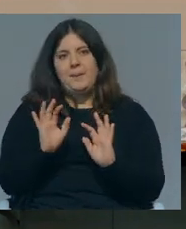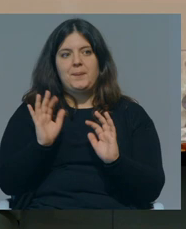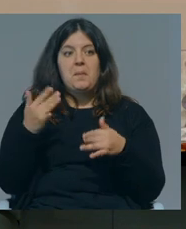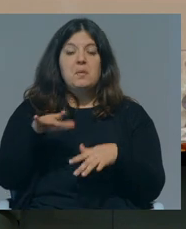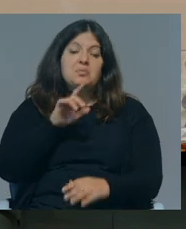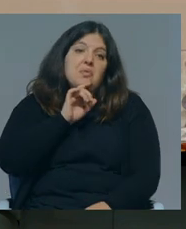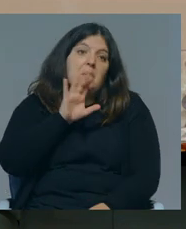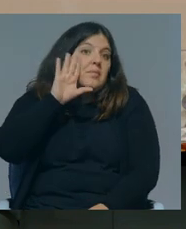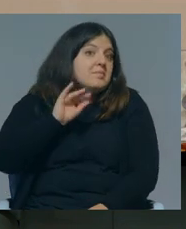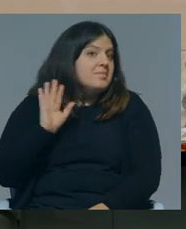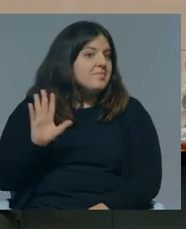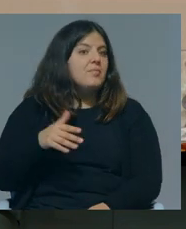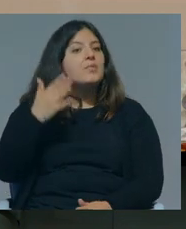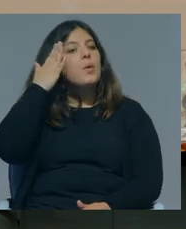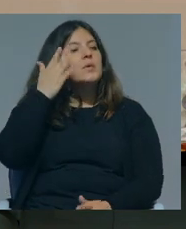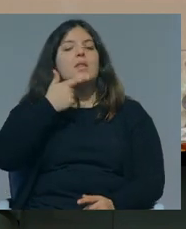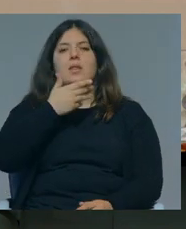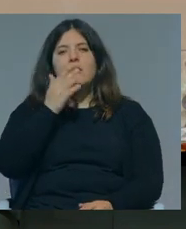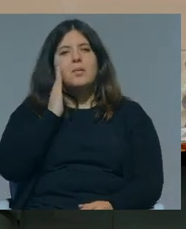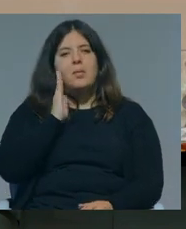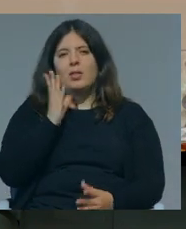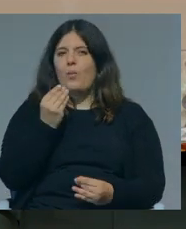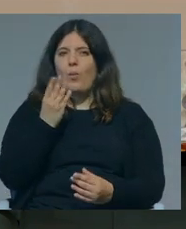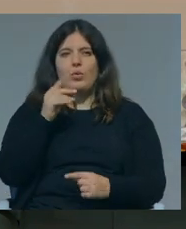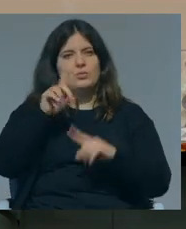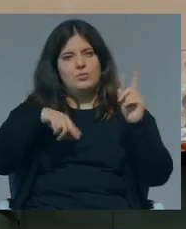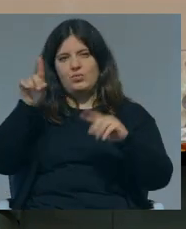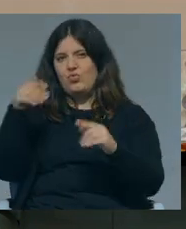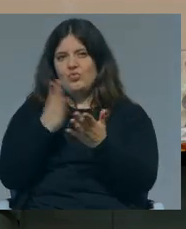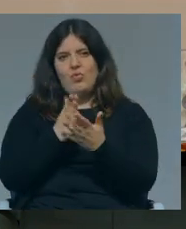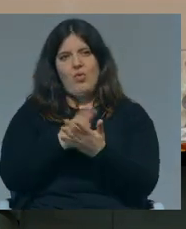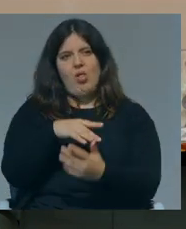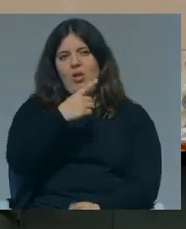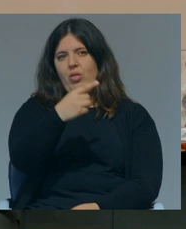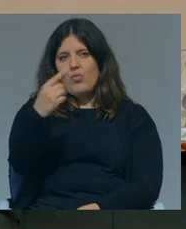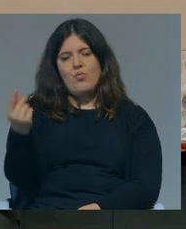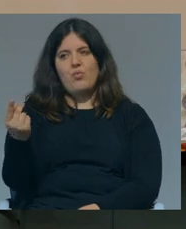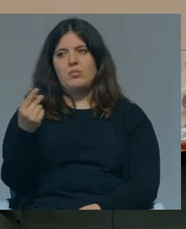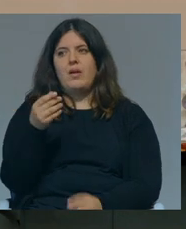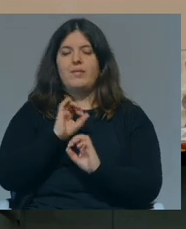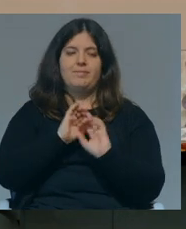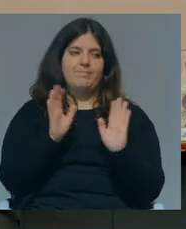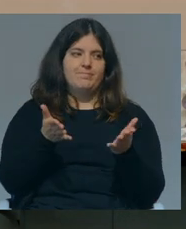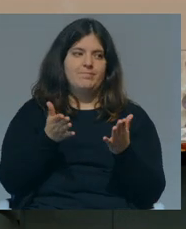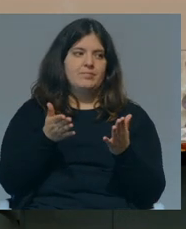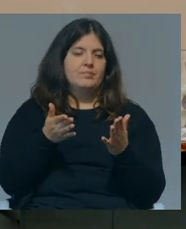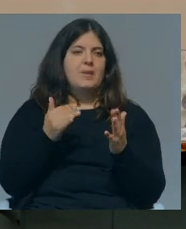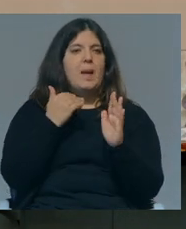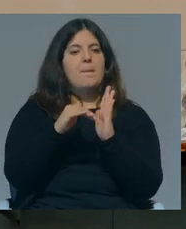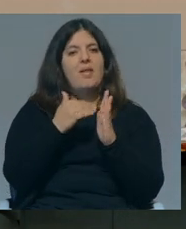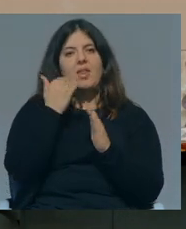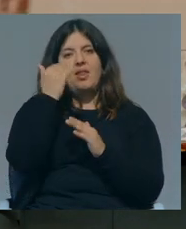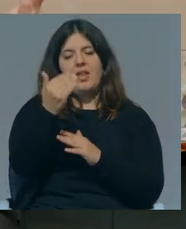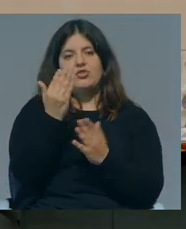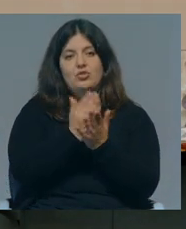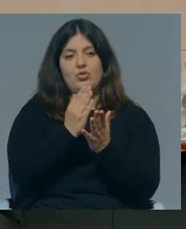calhar, ou seja, eu acho que também depende muito de cada escola e convenhamos, a média de idades